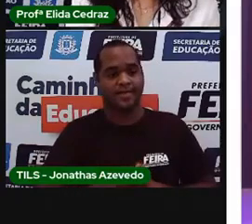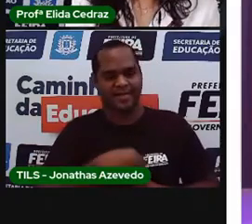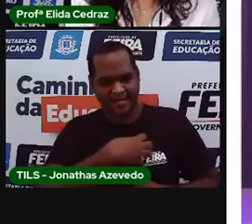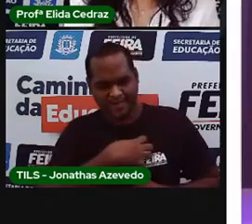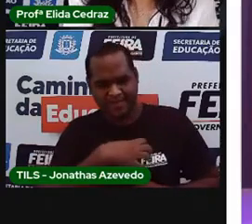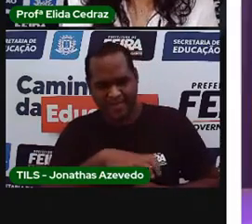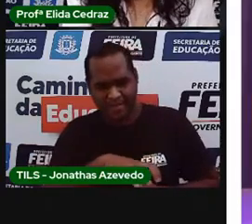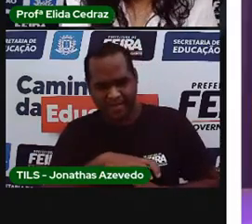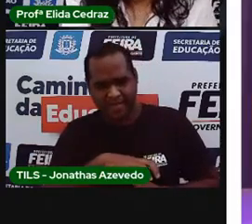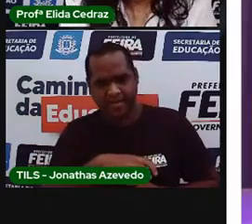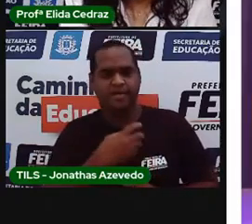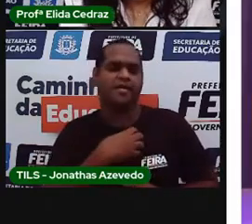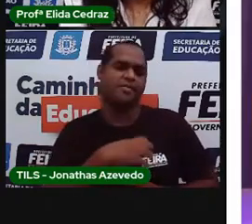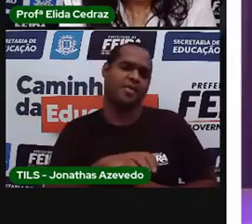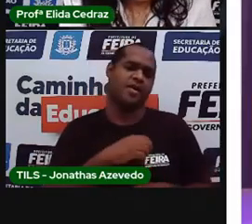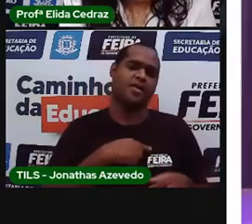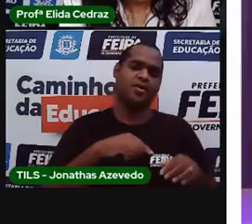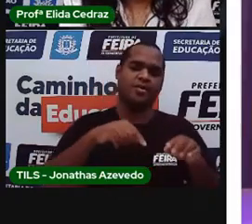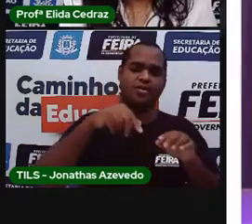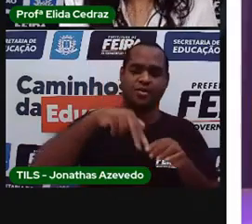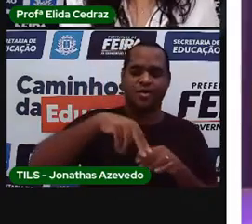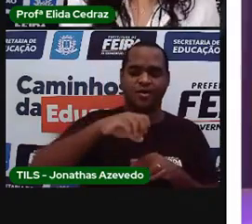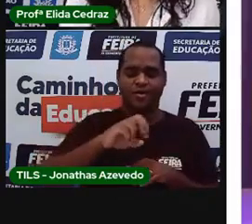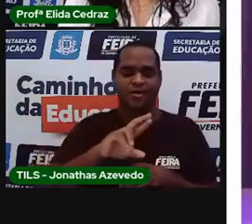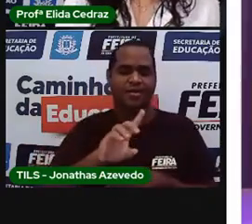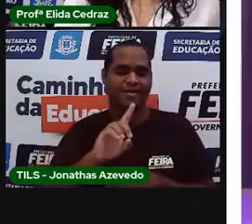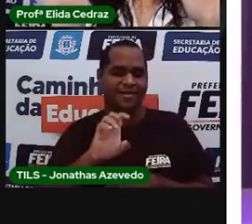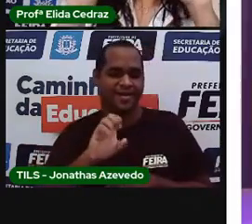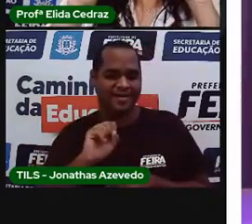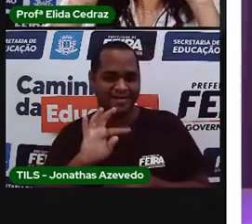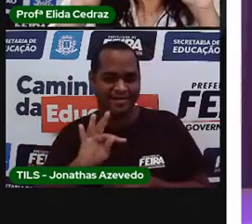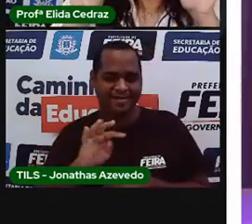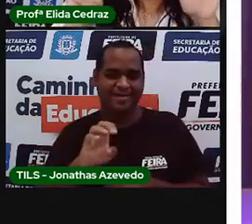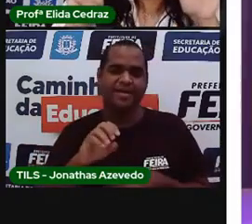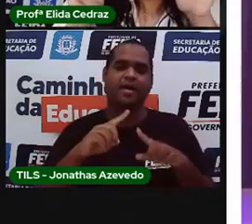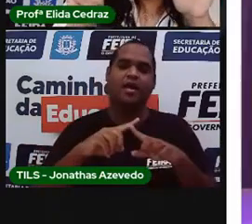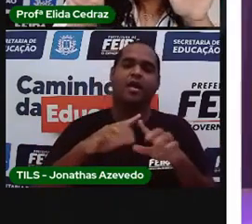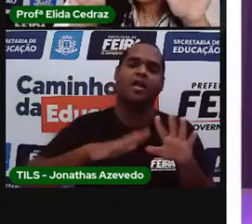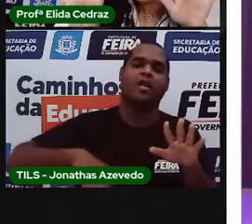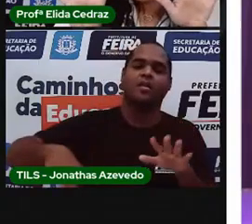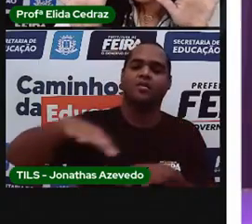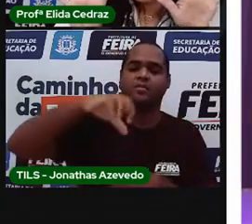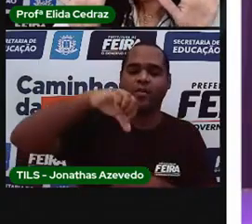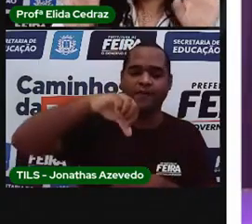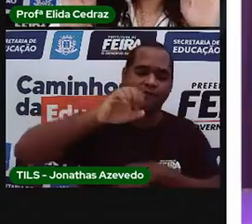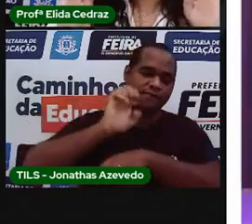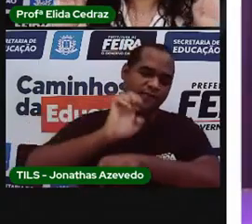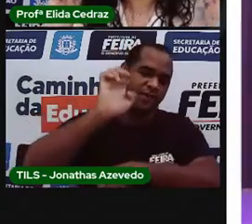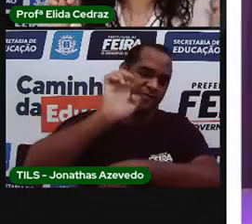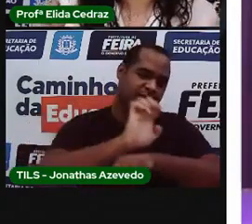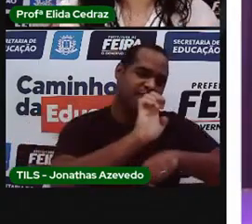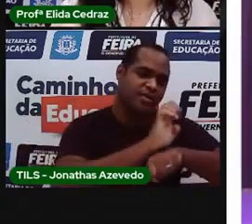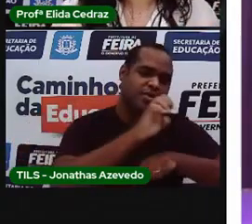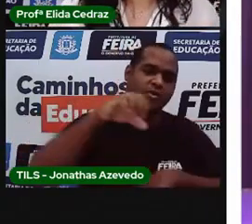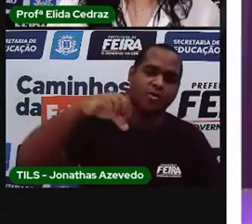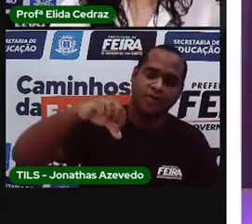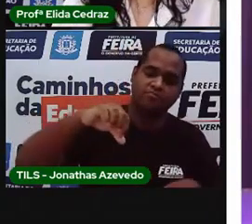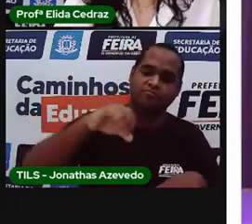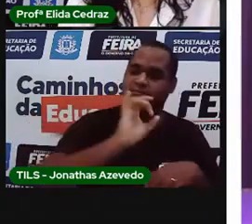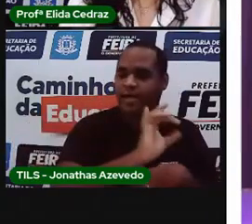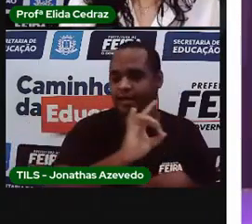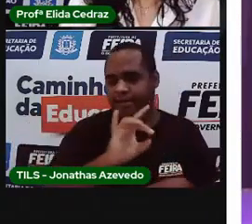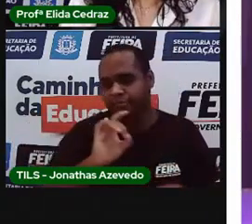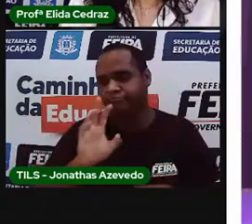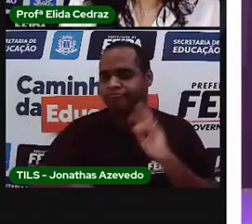fazemos parte da região Nordeste. E, ó, são nove estados. E cada um